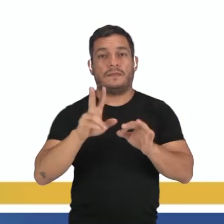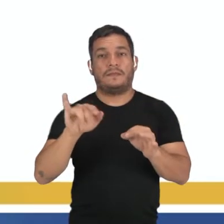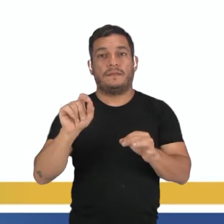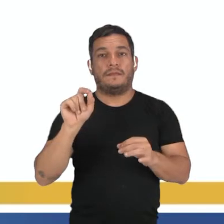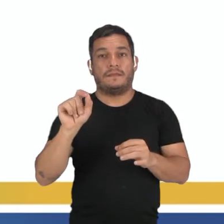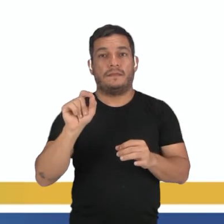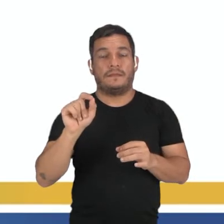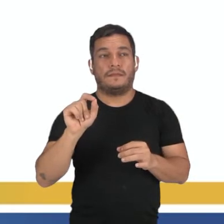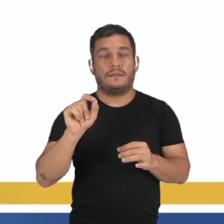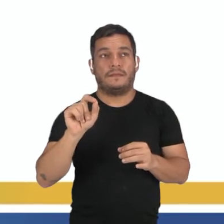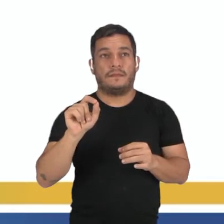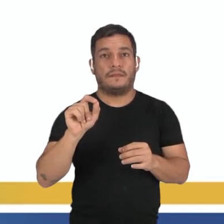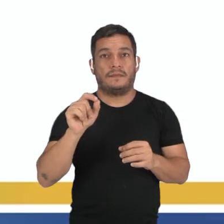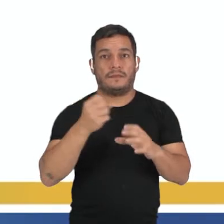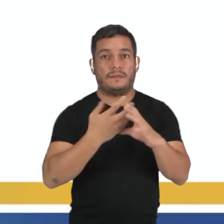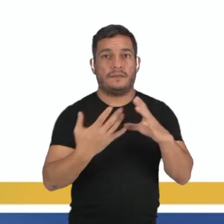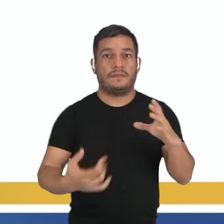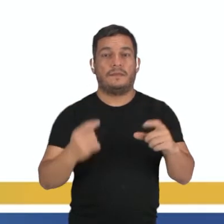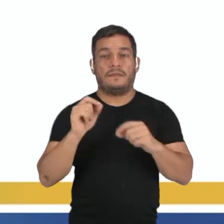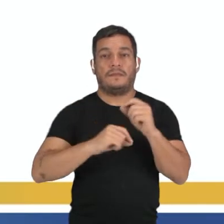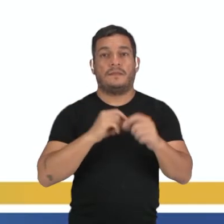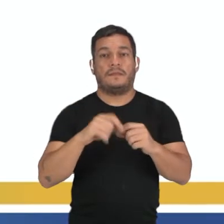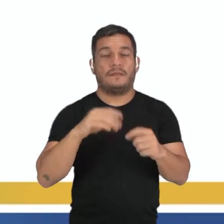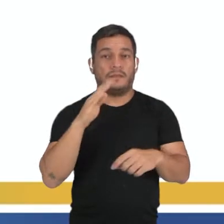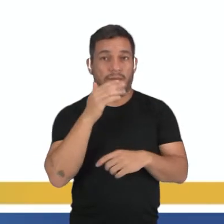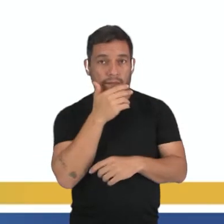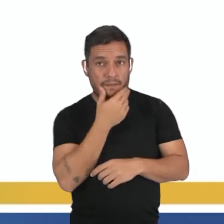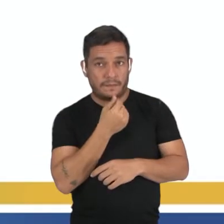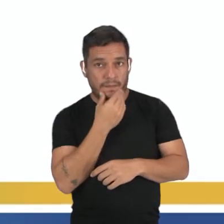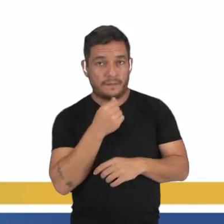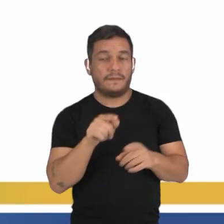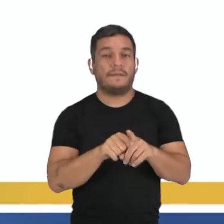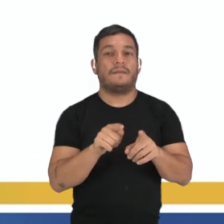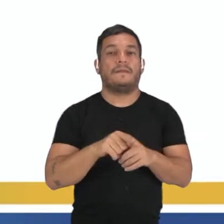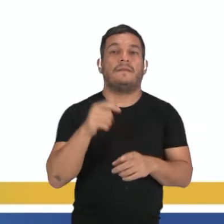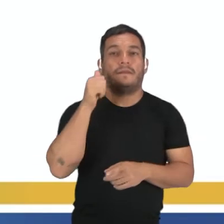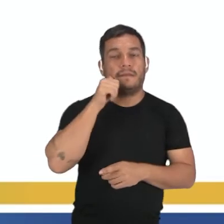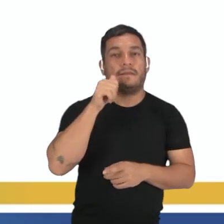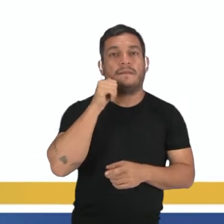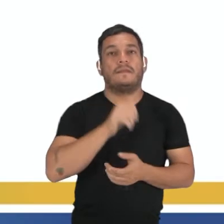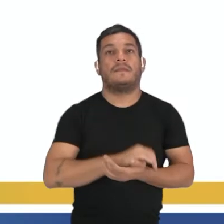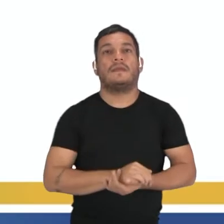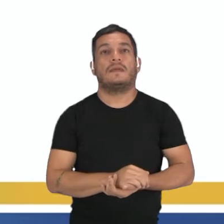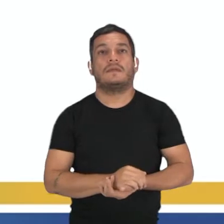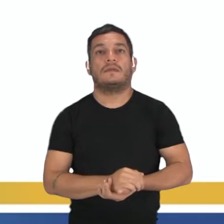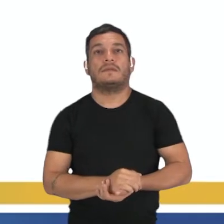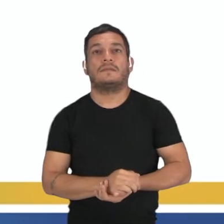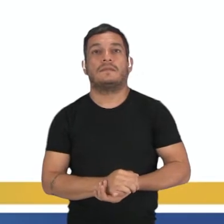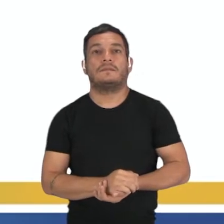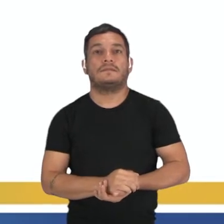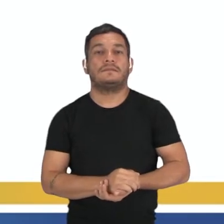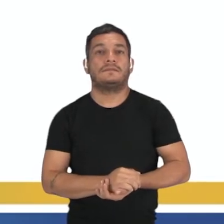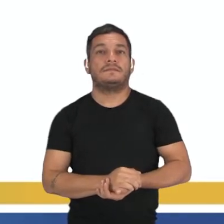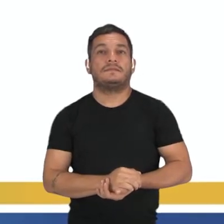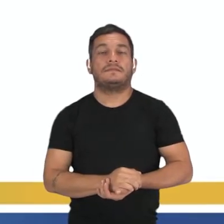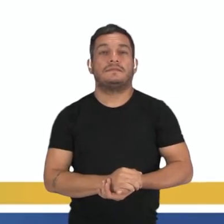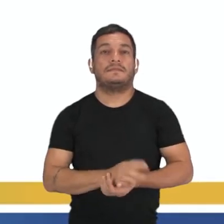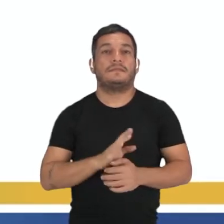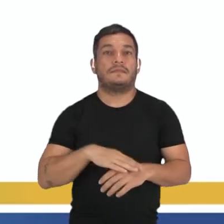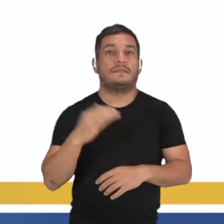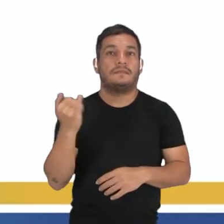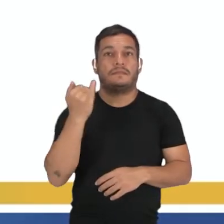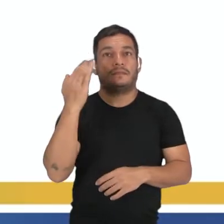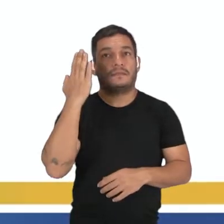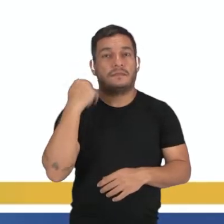vão ser caracterizadas por ser a parte masculina e vão ser também a parte feminina. E aí o que mais que é